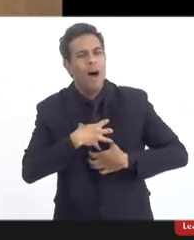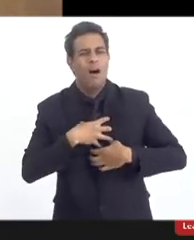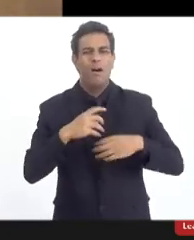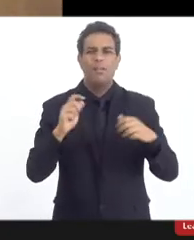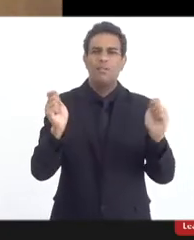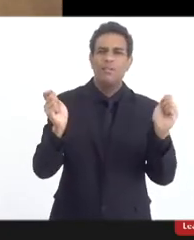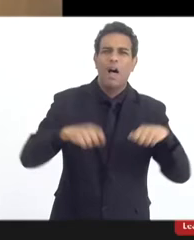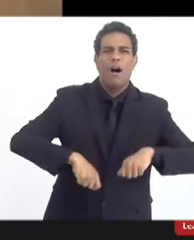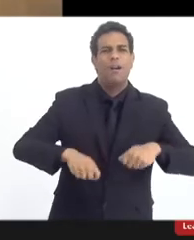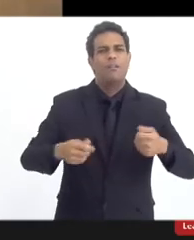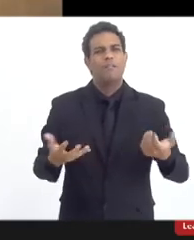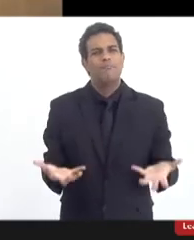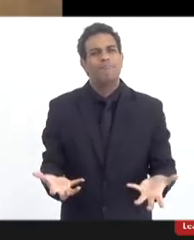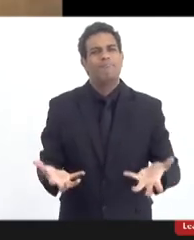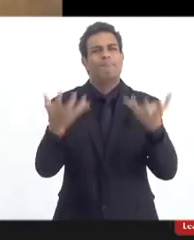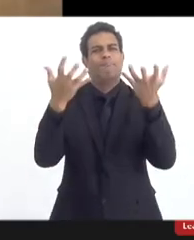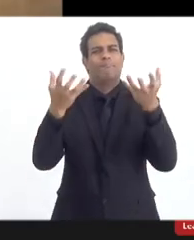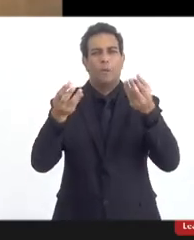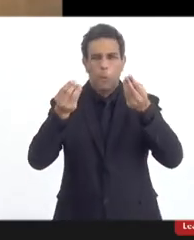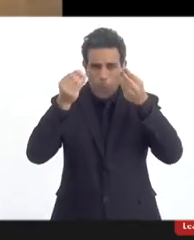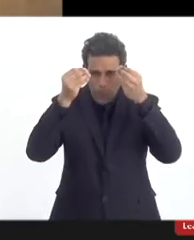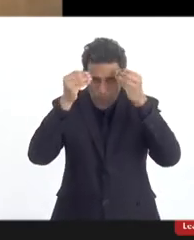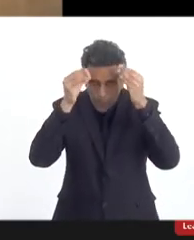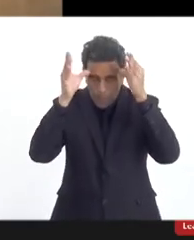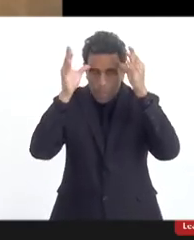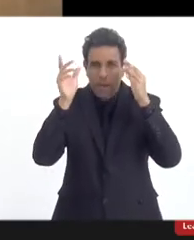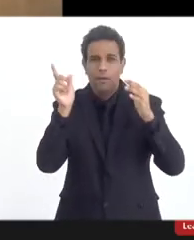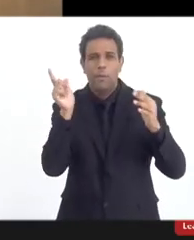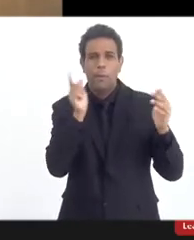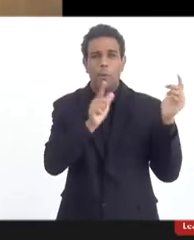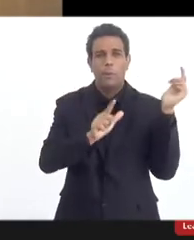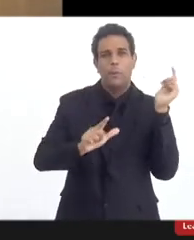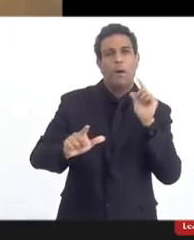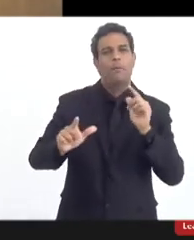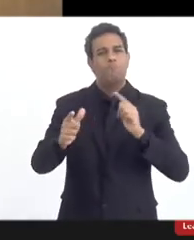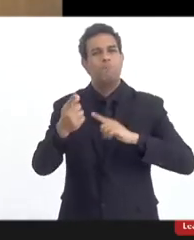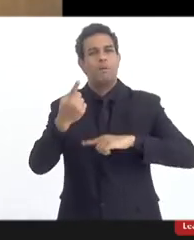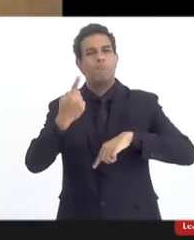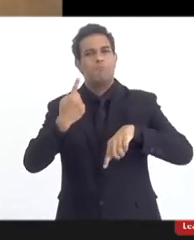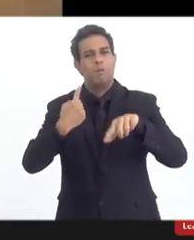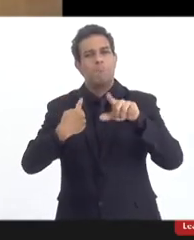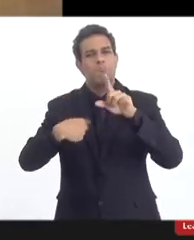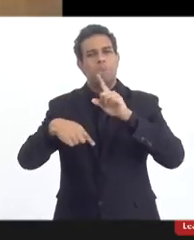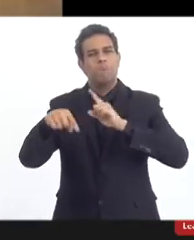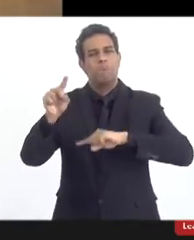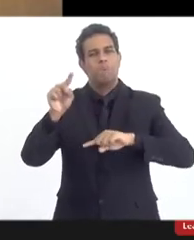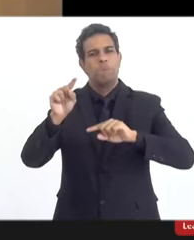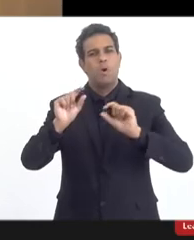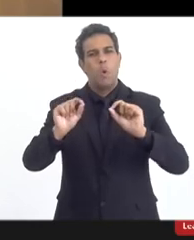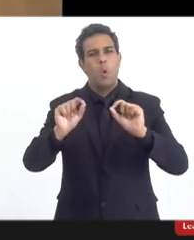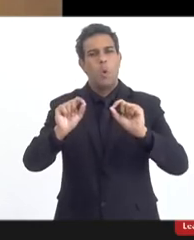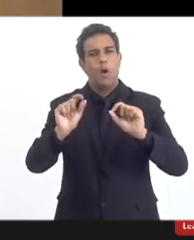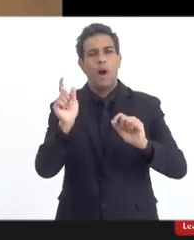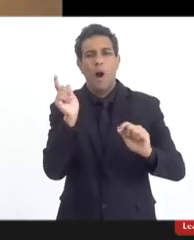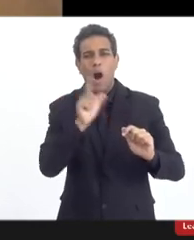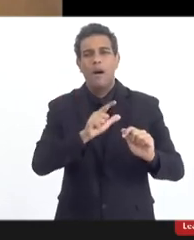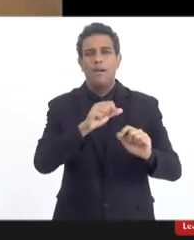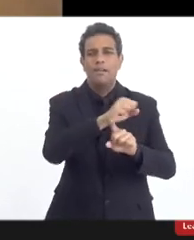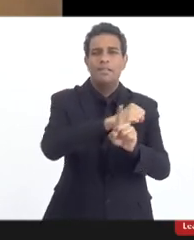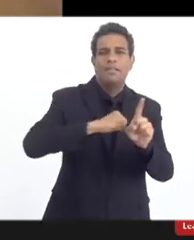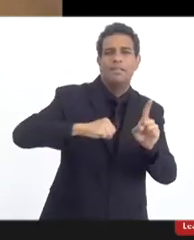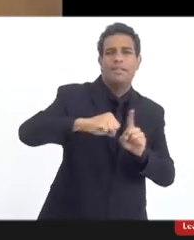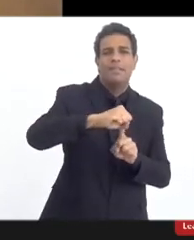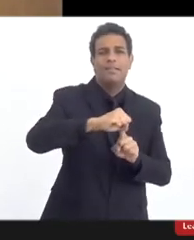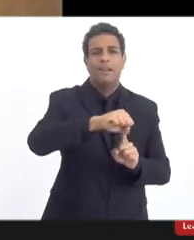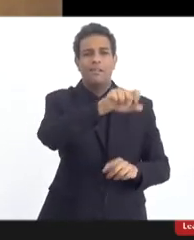elevar, construir pontes, construir pontes, para que do outro lado, mesmo aquele